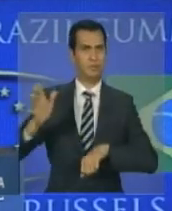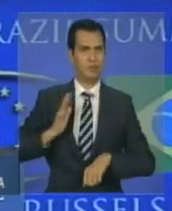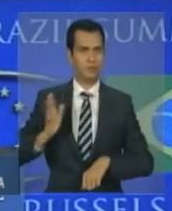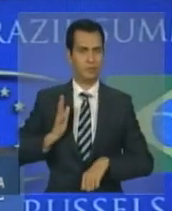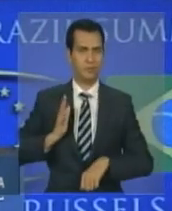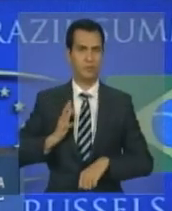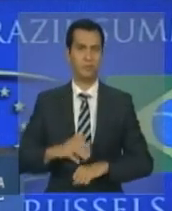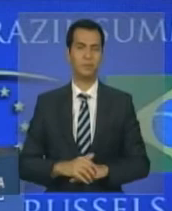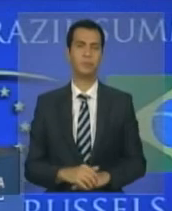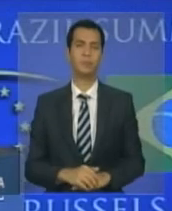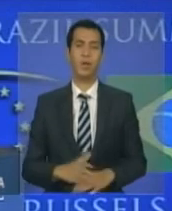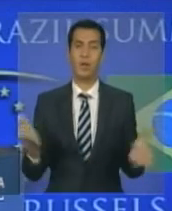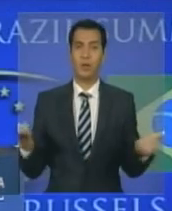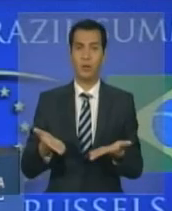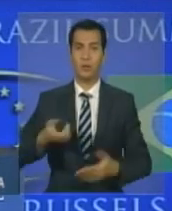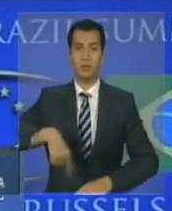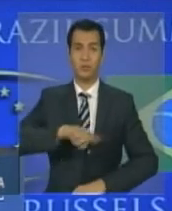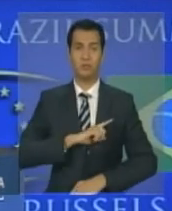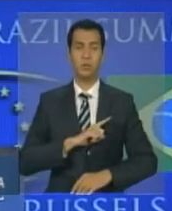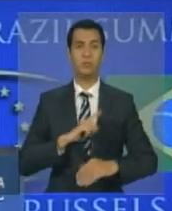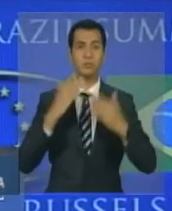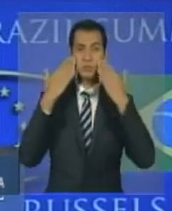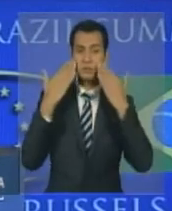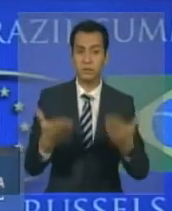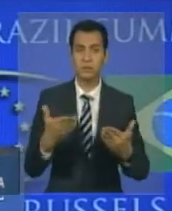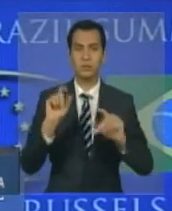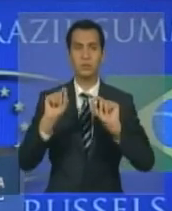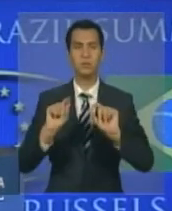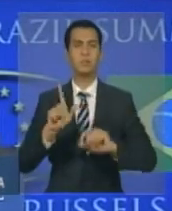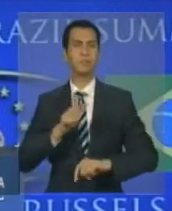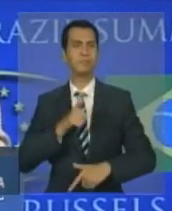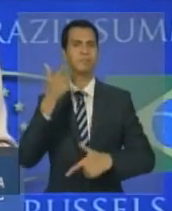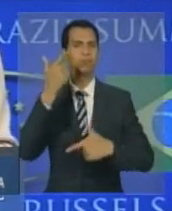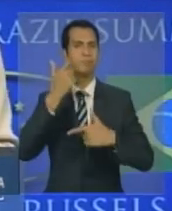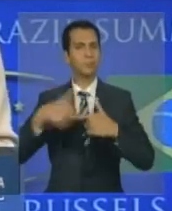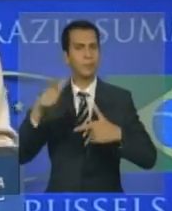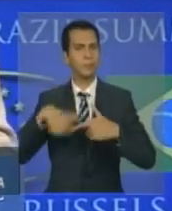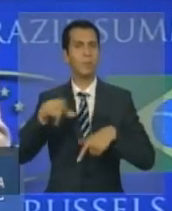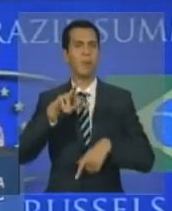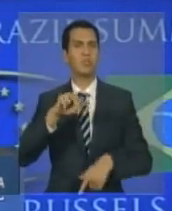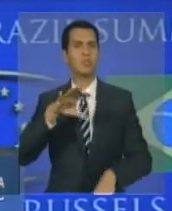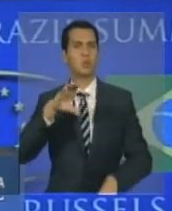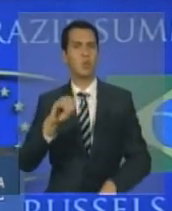Estamos agora diante do aumento do risco soberano.